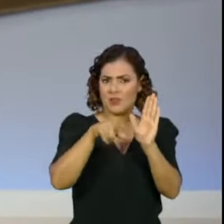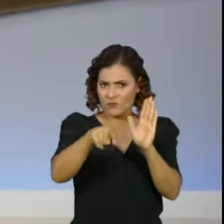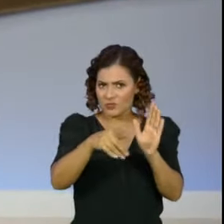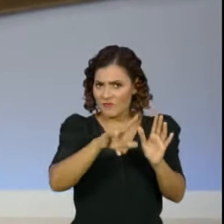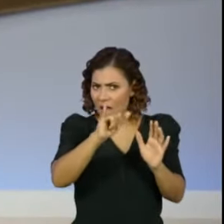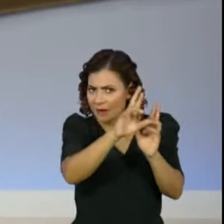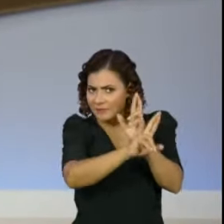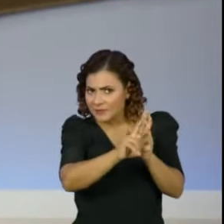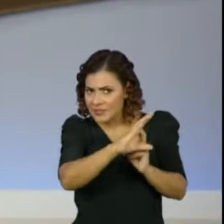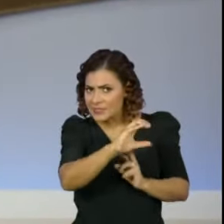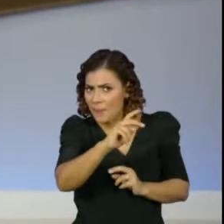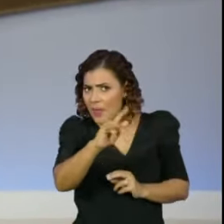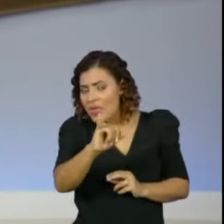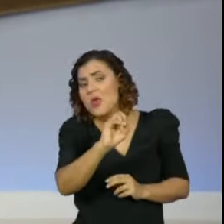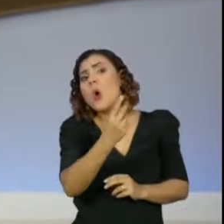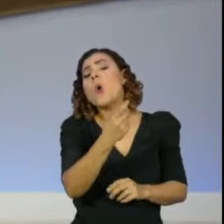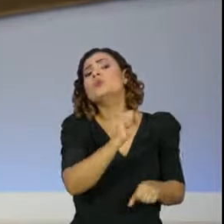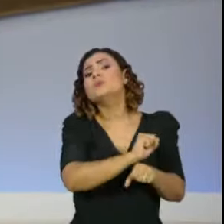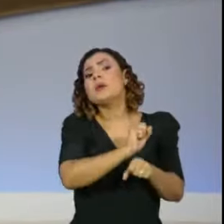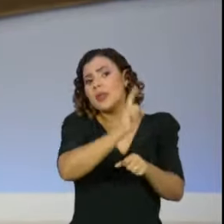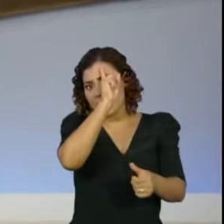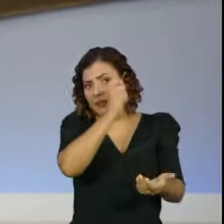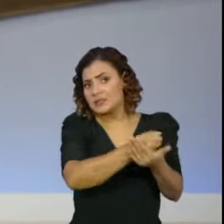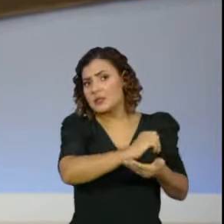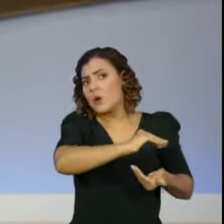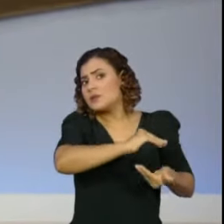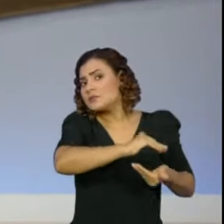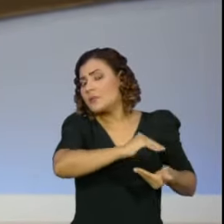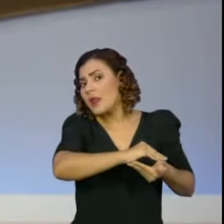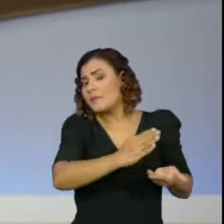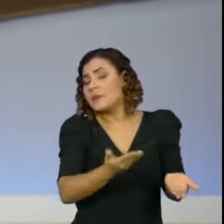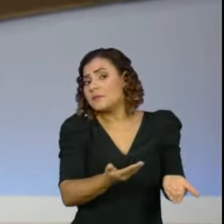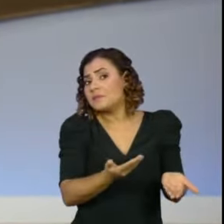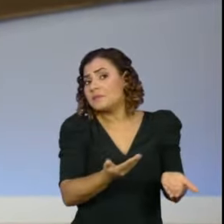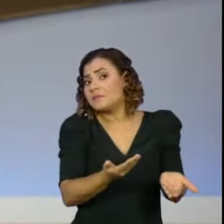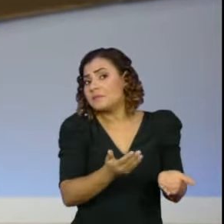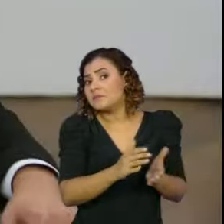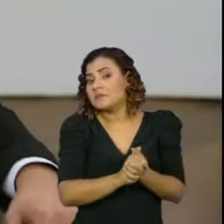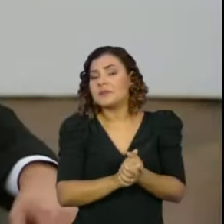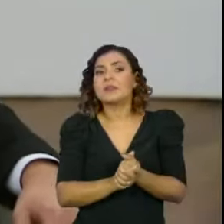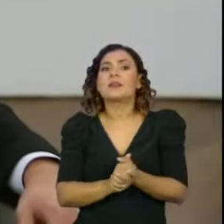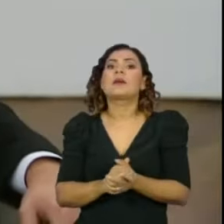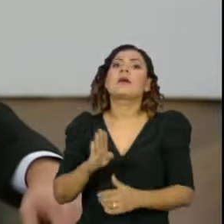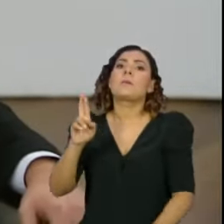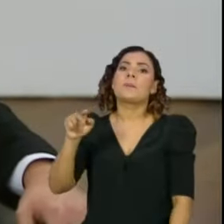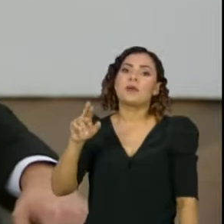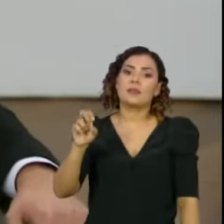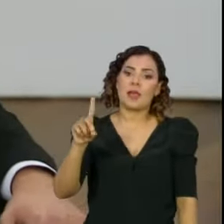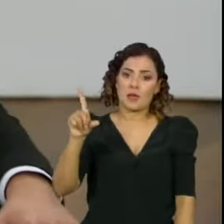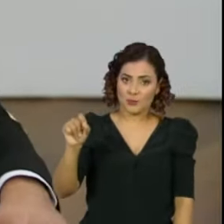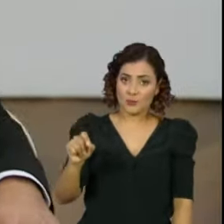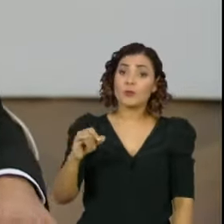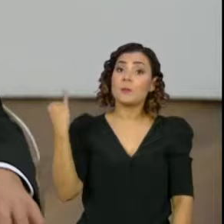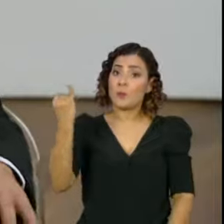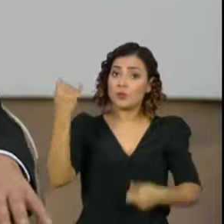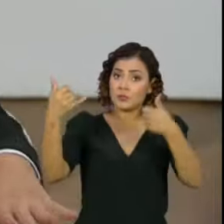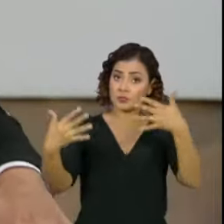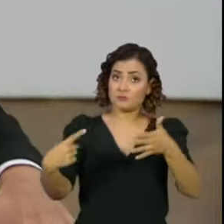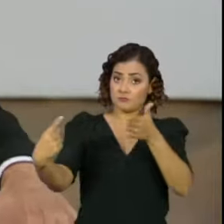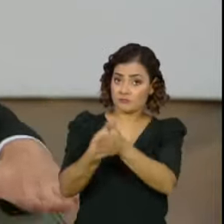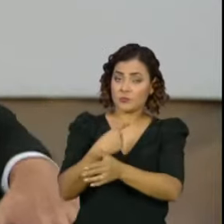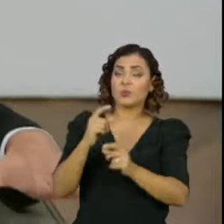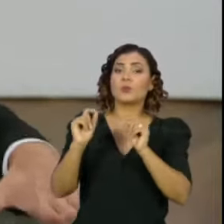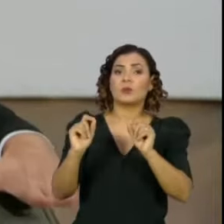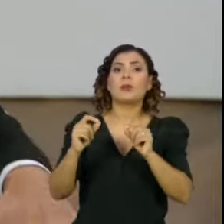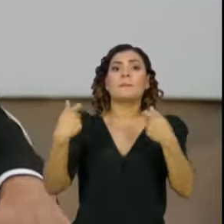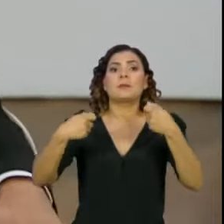instalar a CPI? O senhor vai esperar que o Supremo decida, eventualmente determine que o senhor instale? Bernardo, primeiramente, uma premissa importante da sua pergunta é